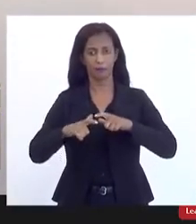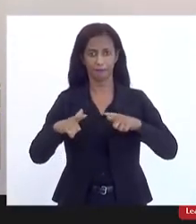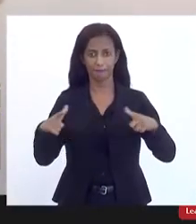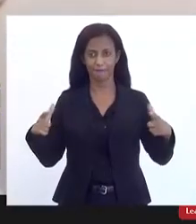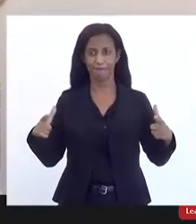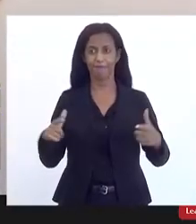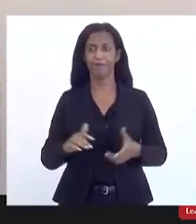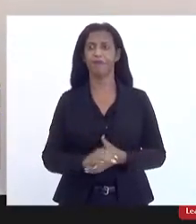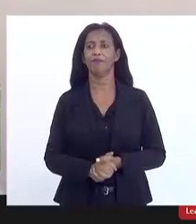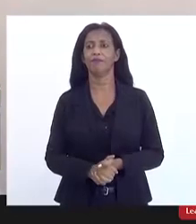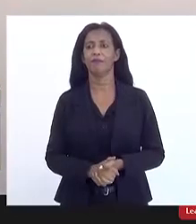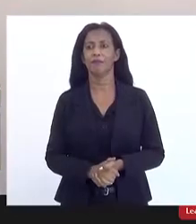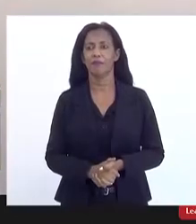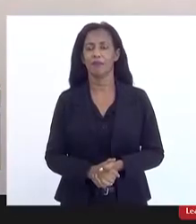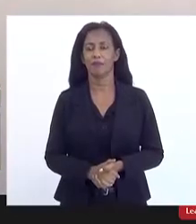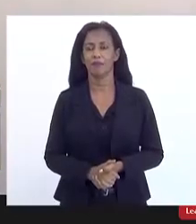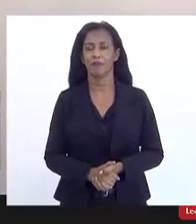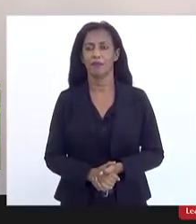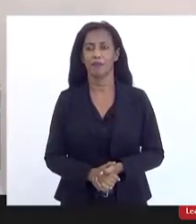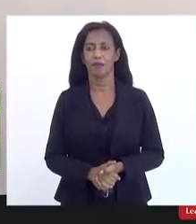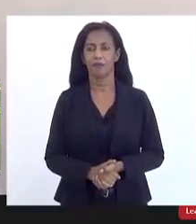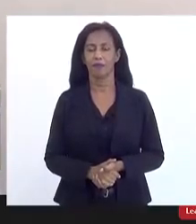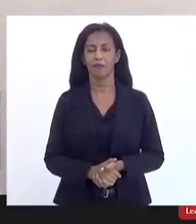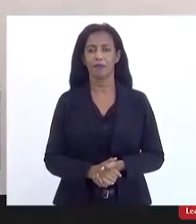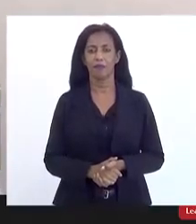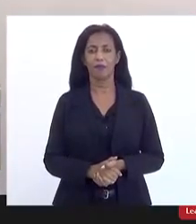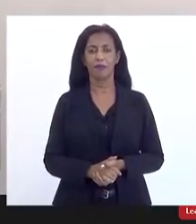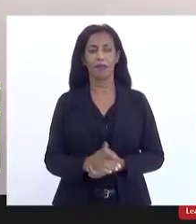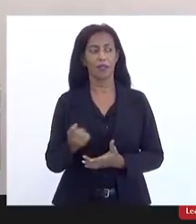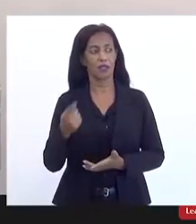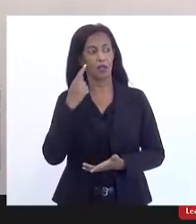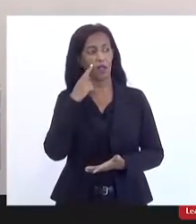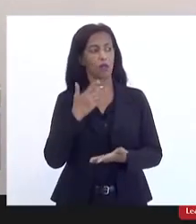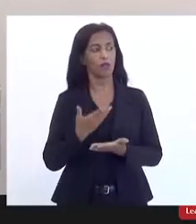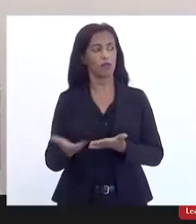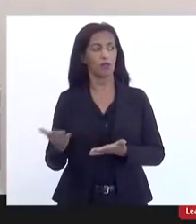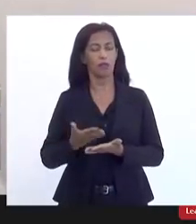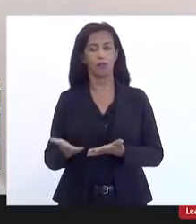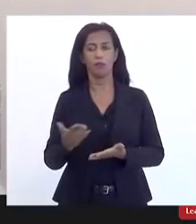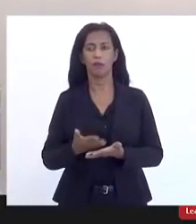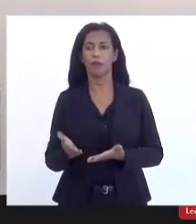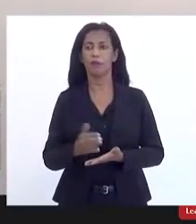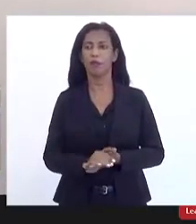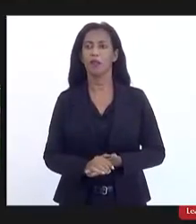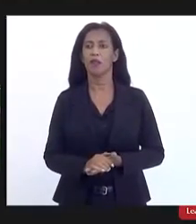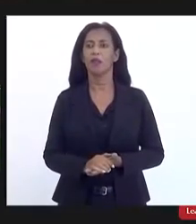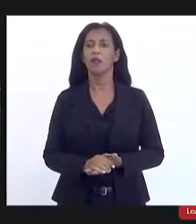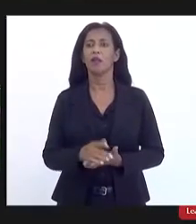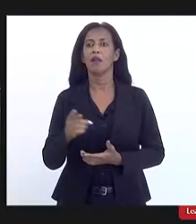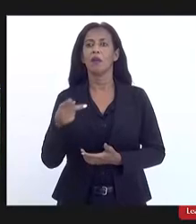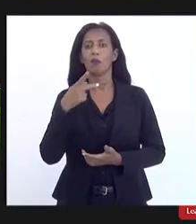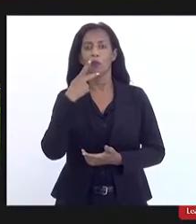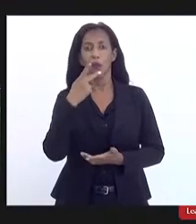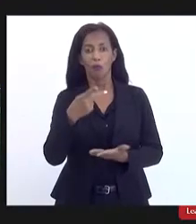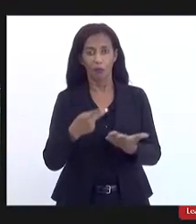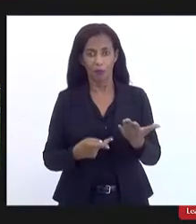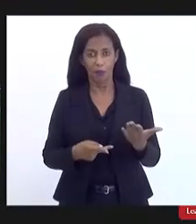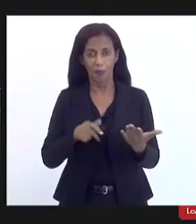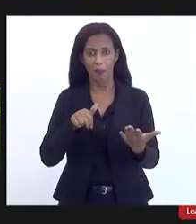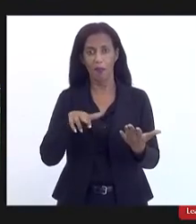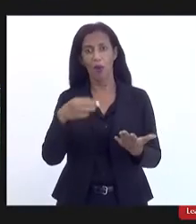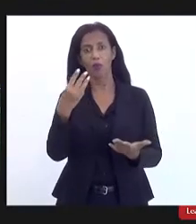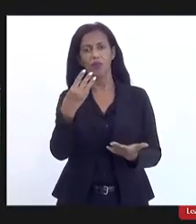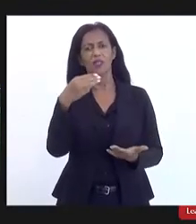é isso vou adendar isso aos encaminhamentos Paulo fique à vontade agora para a sua saudação três